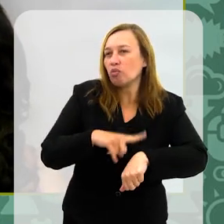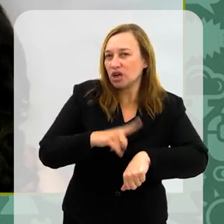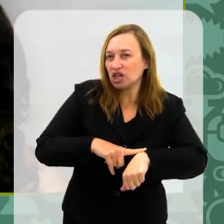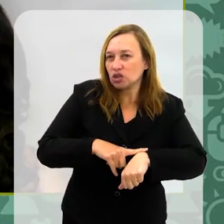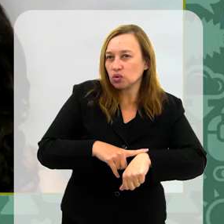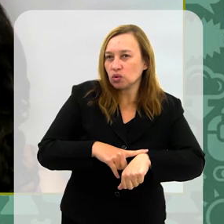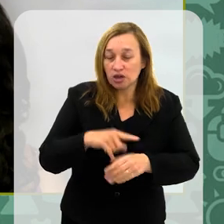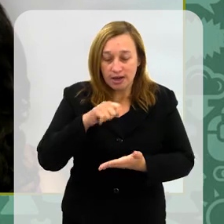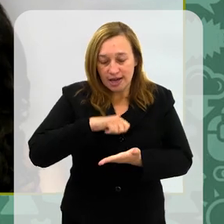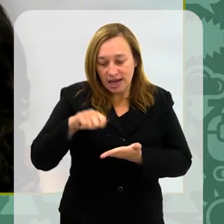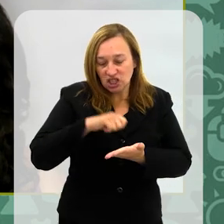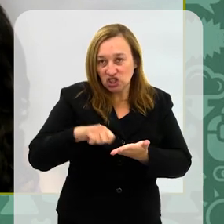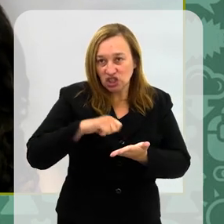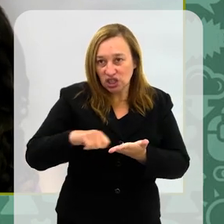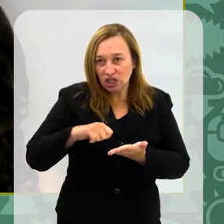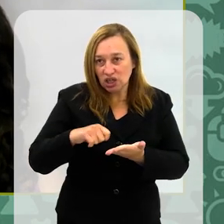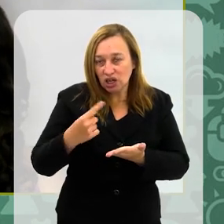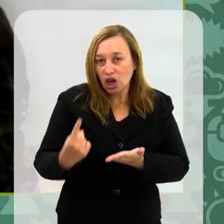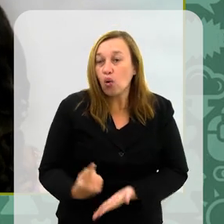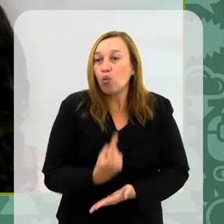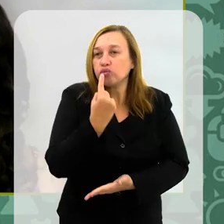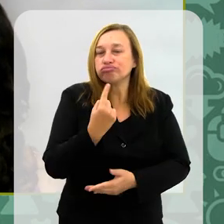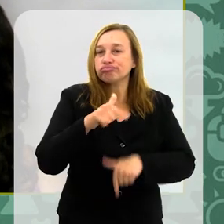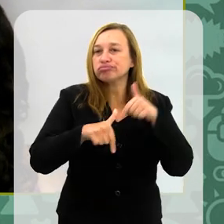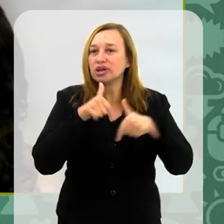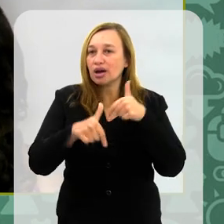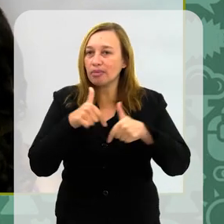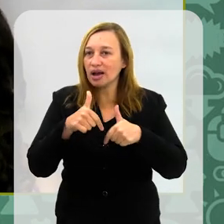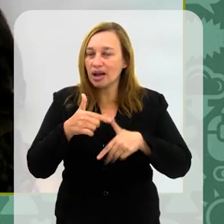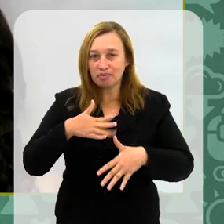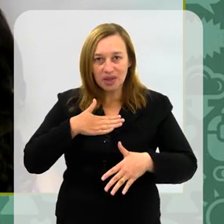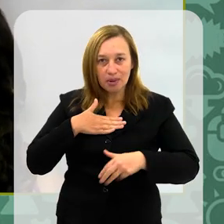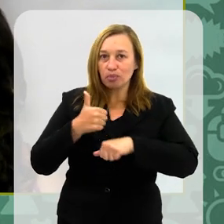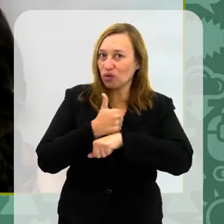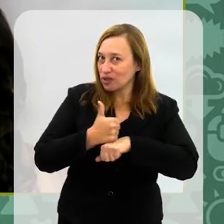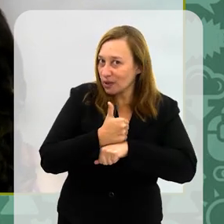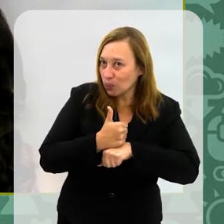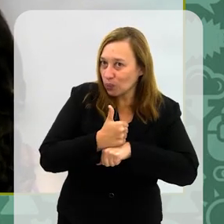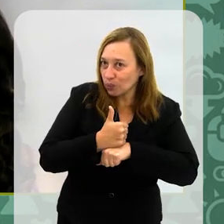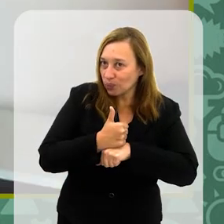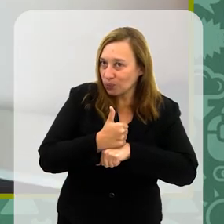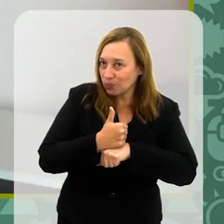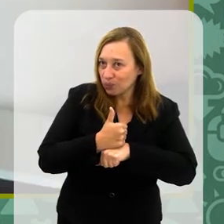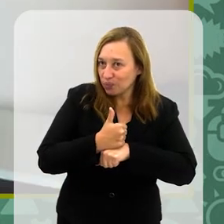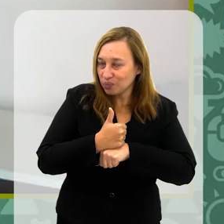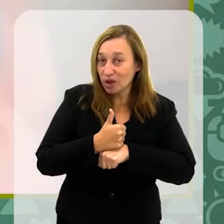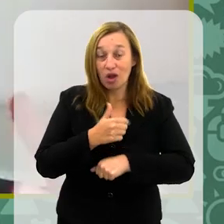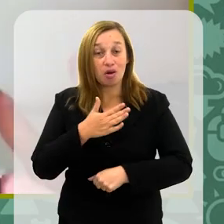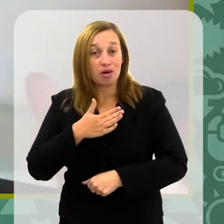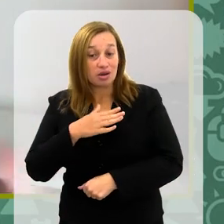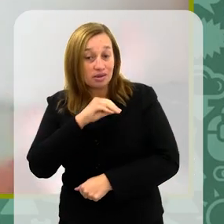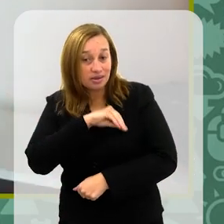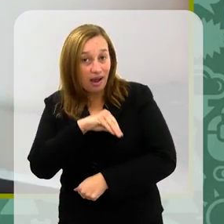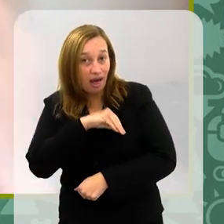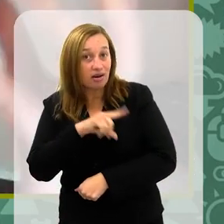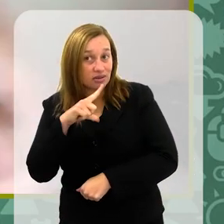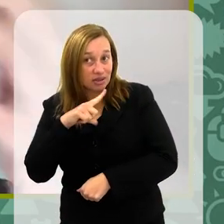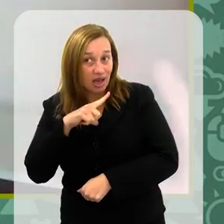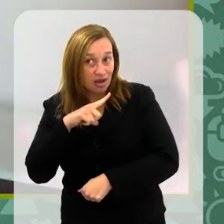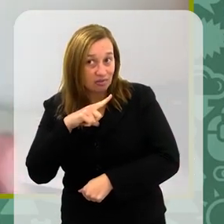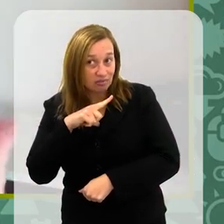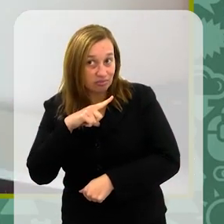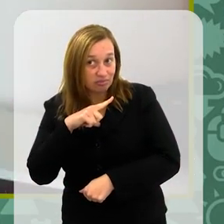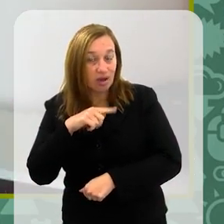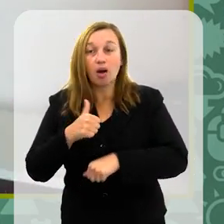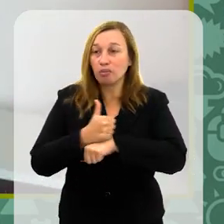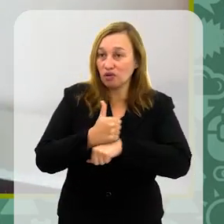ponto que a escrita é o meu único trabalho, é a minha profissão, é a fonte de renda, enfim, eu